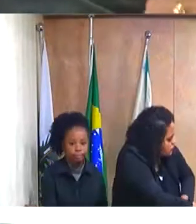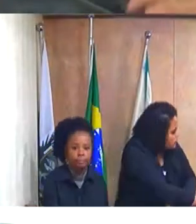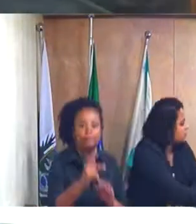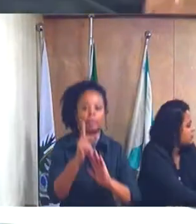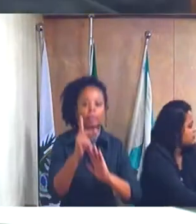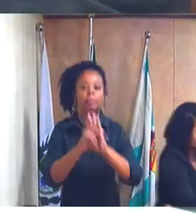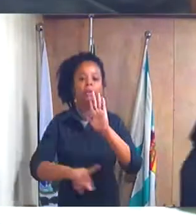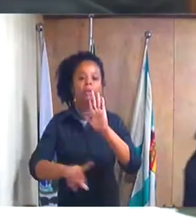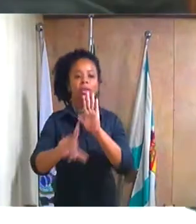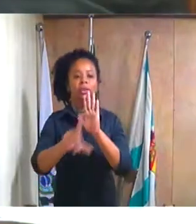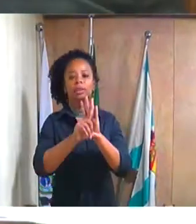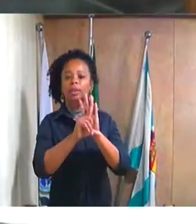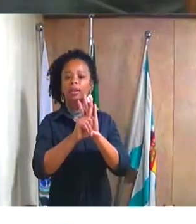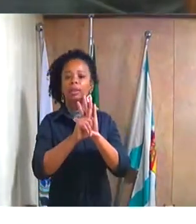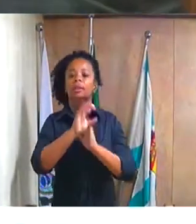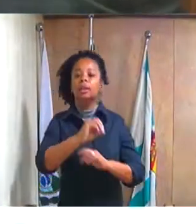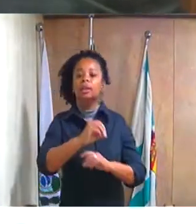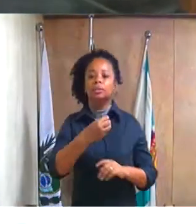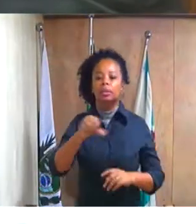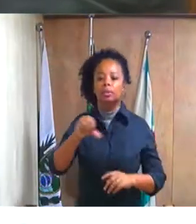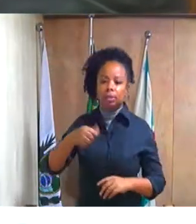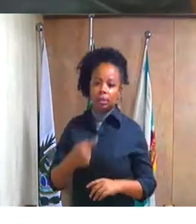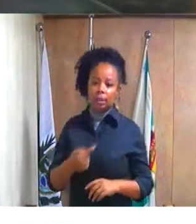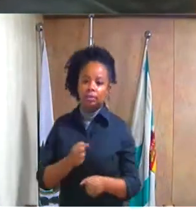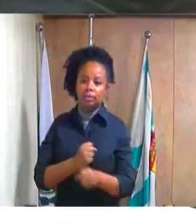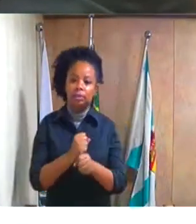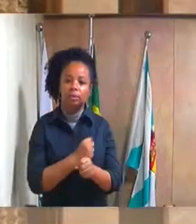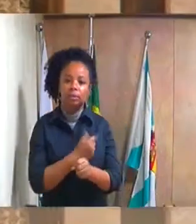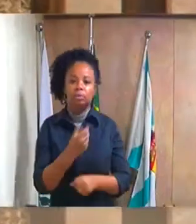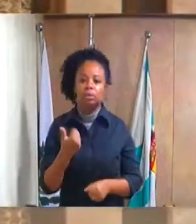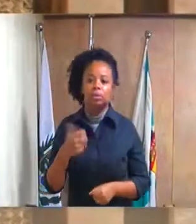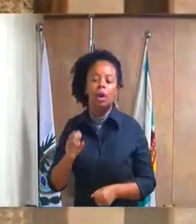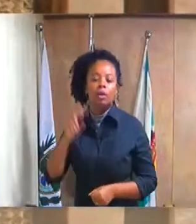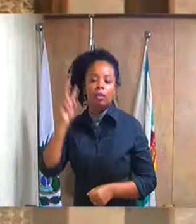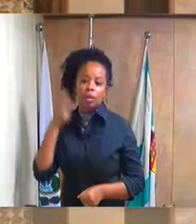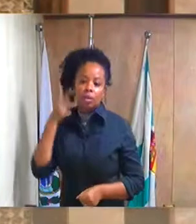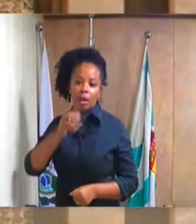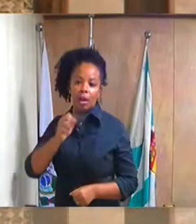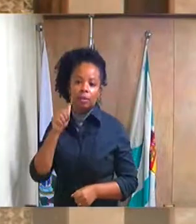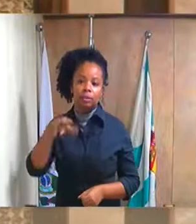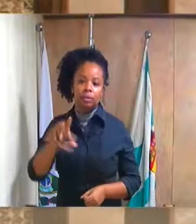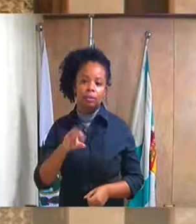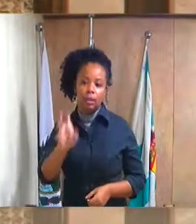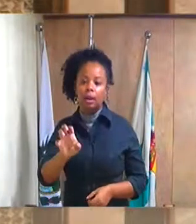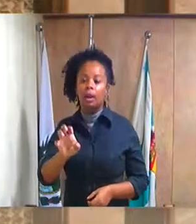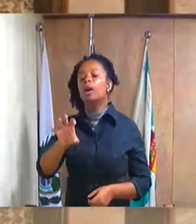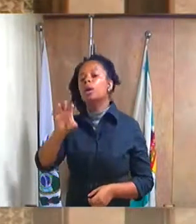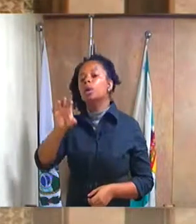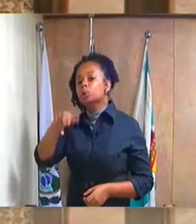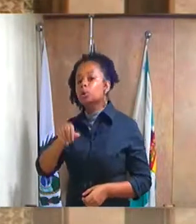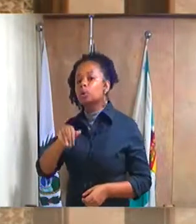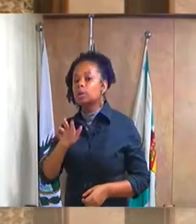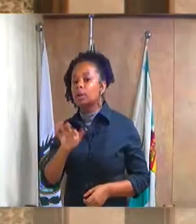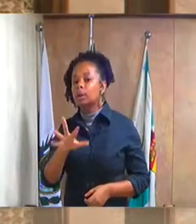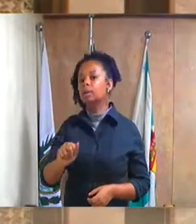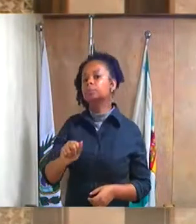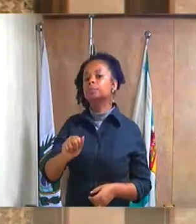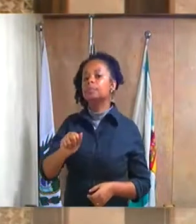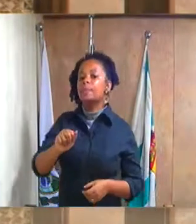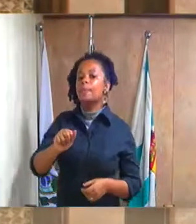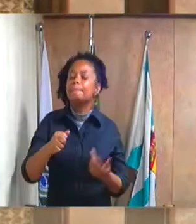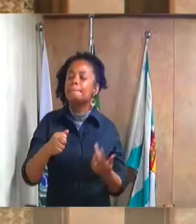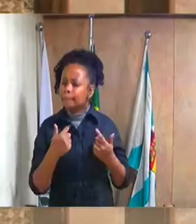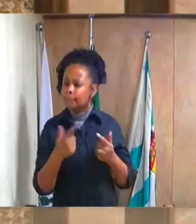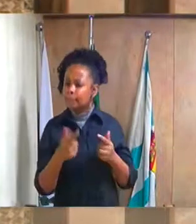nº 097, barra 2019, do cientista e o vereador André Copenogueira, André do Adriano, criando o